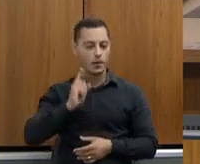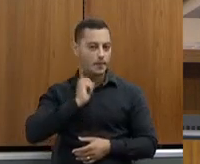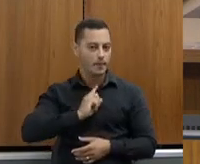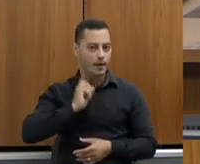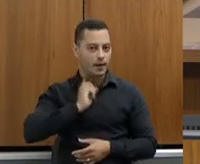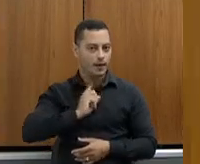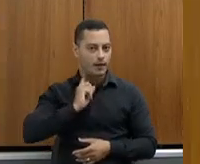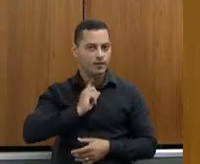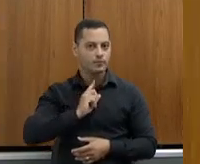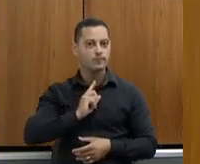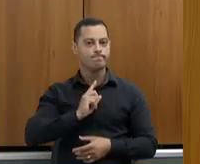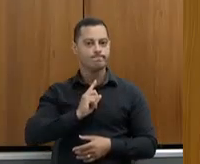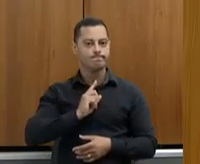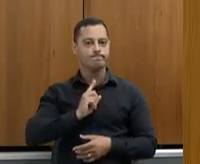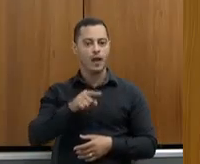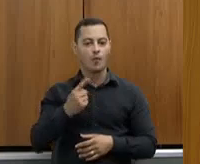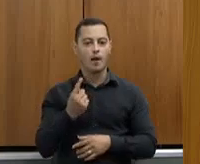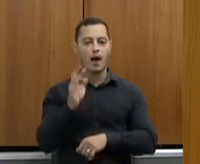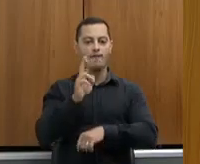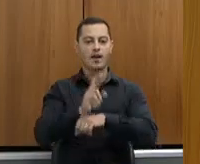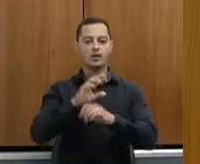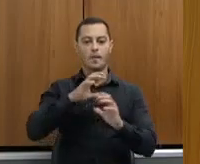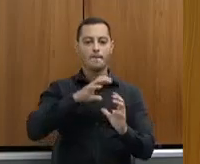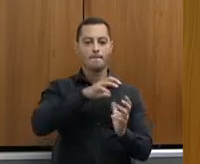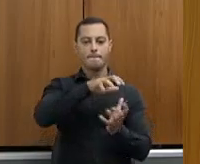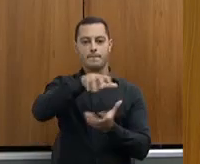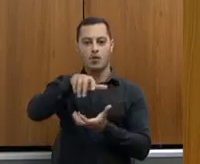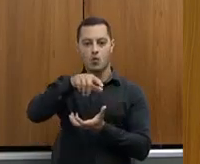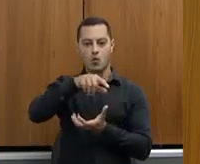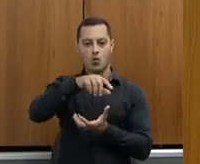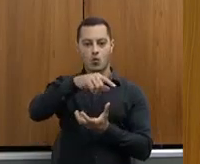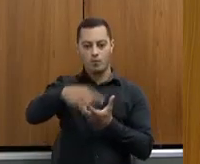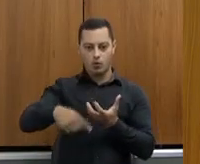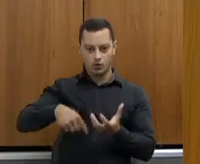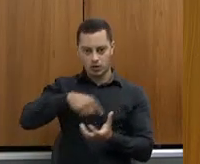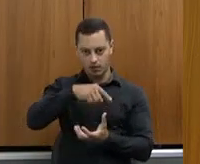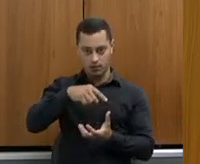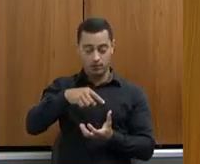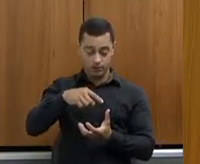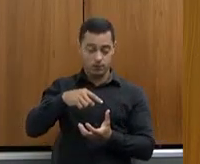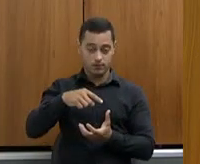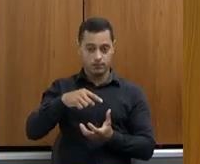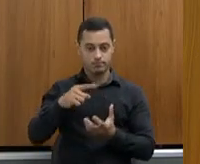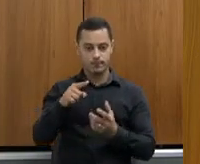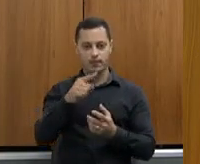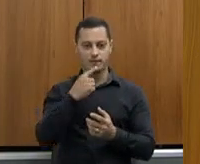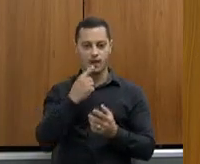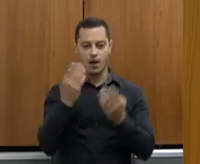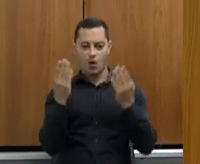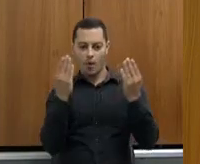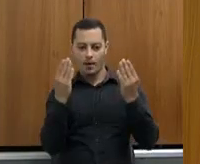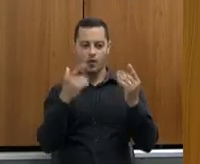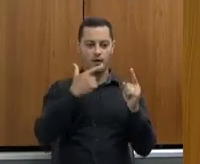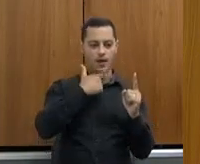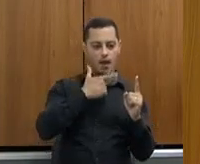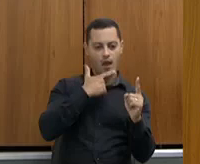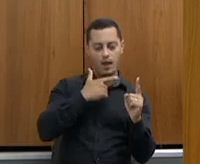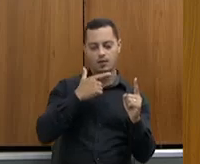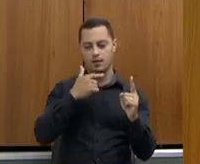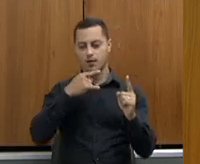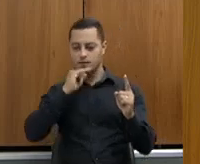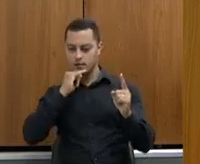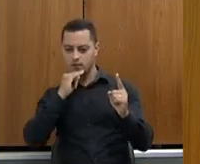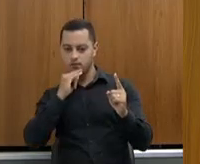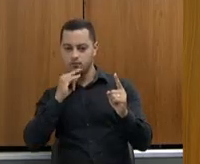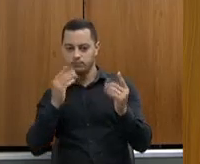ele se tornou realmente uma referência mundial, e eu acho que essa comparação que você fez aí da cachaça se tornar também